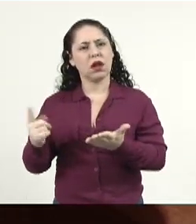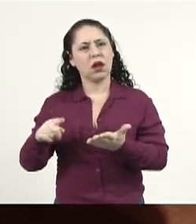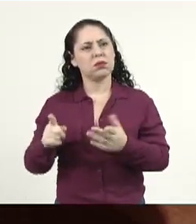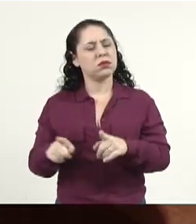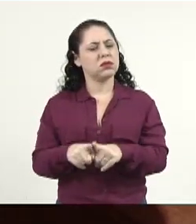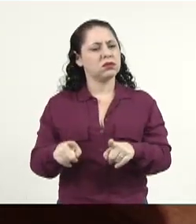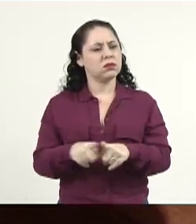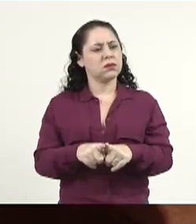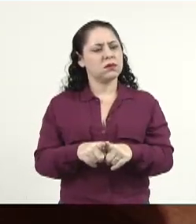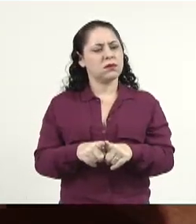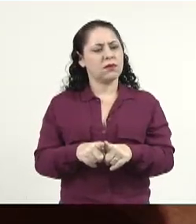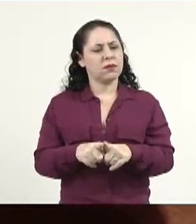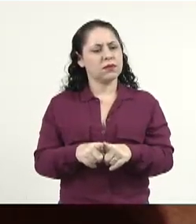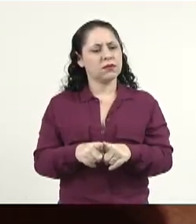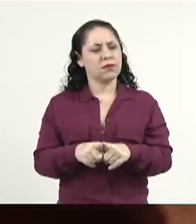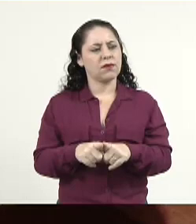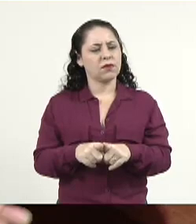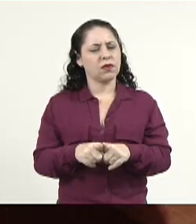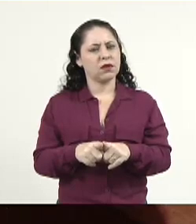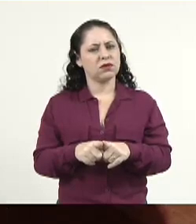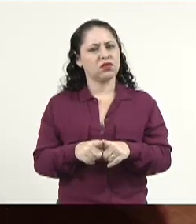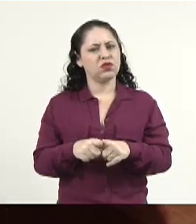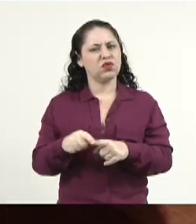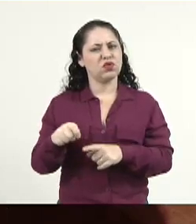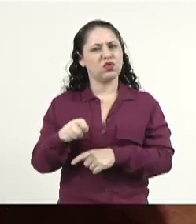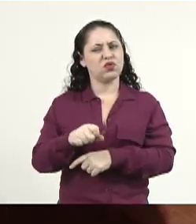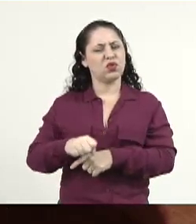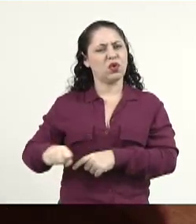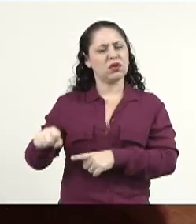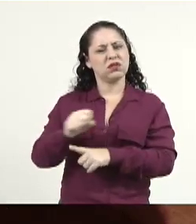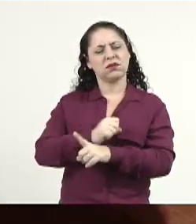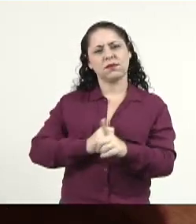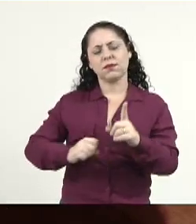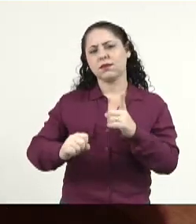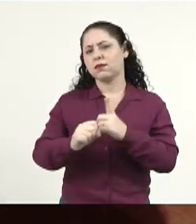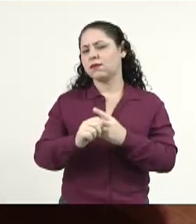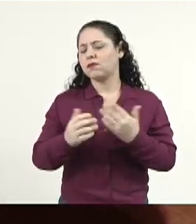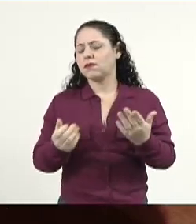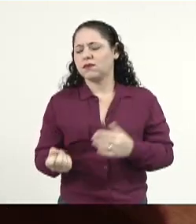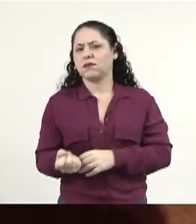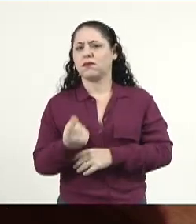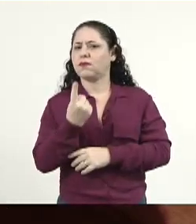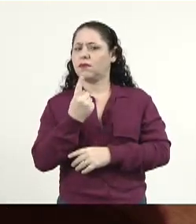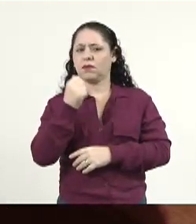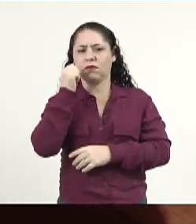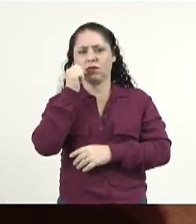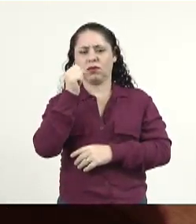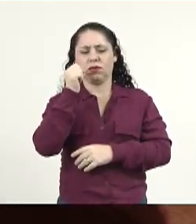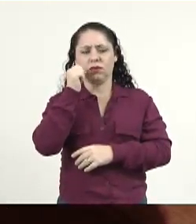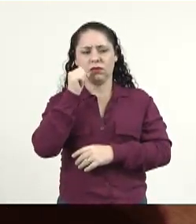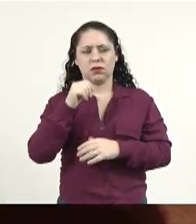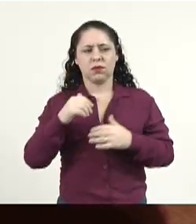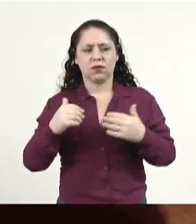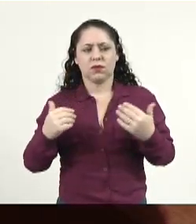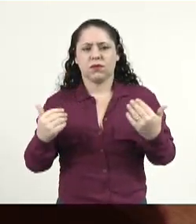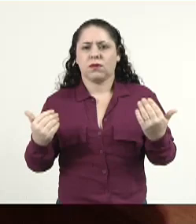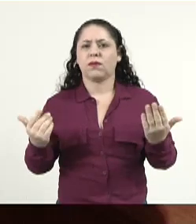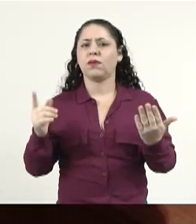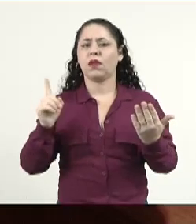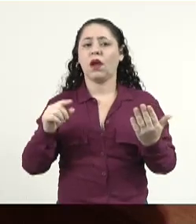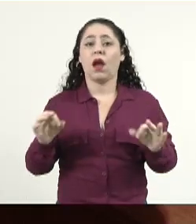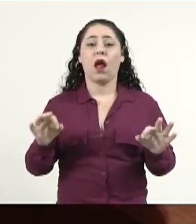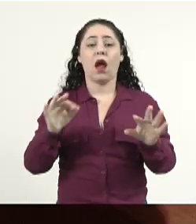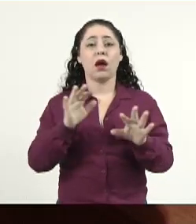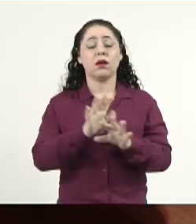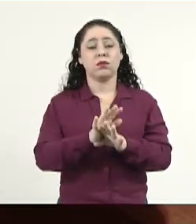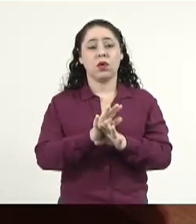educação social. E me estranha muito uma menina que já concluiu o